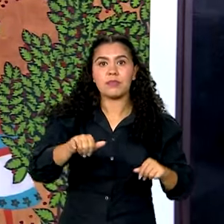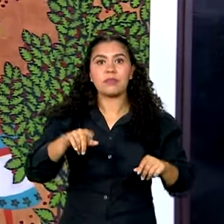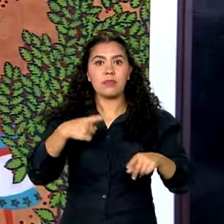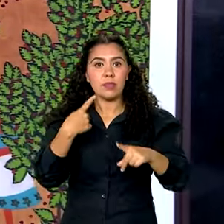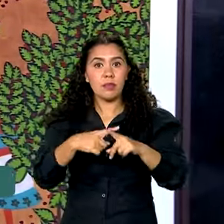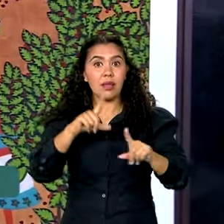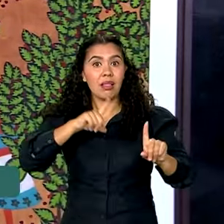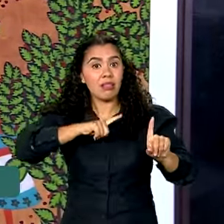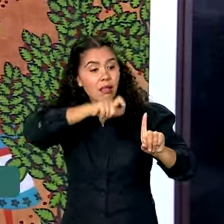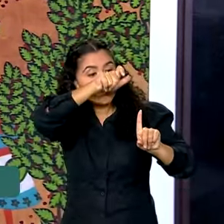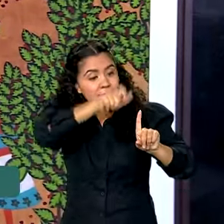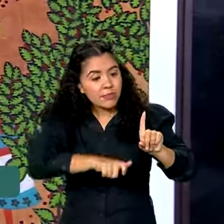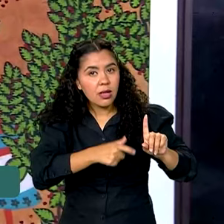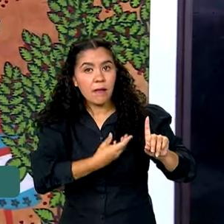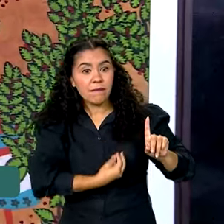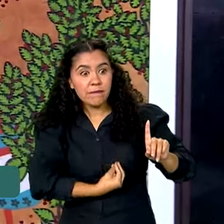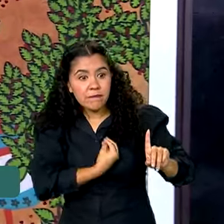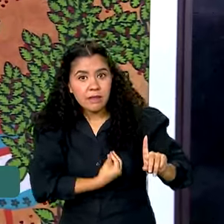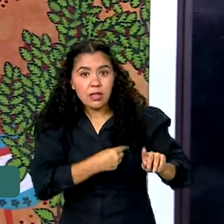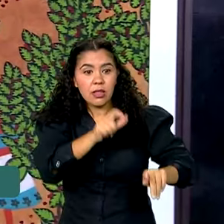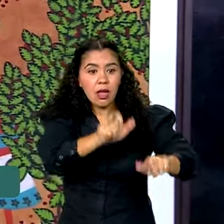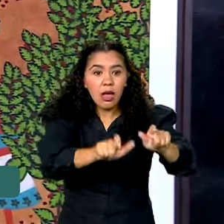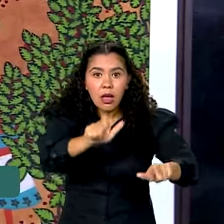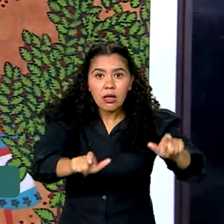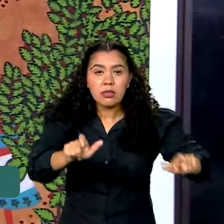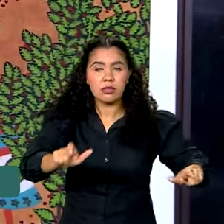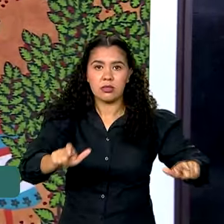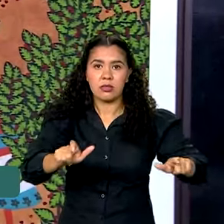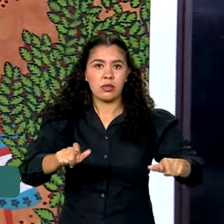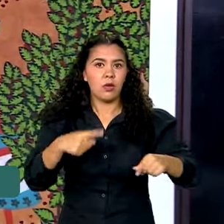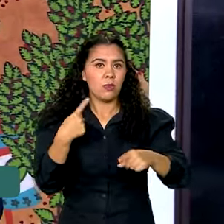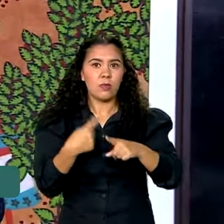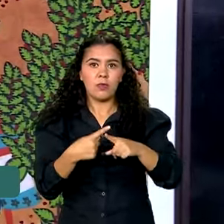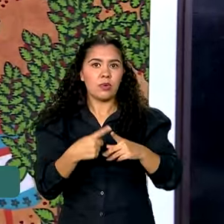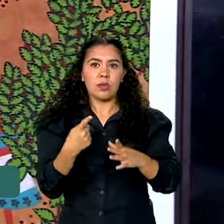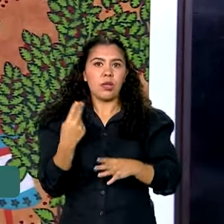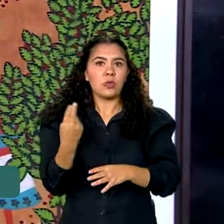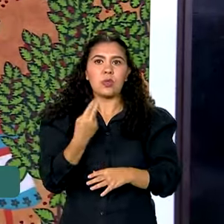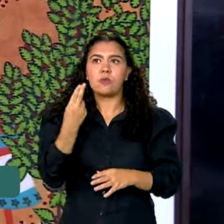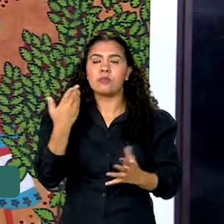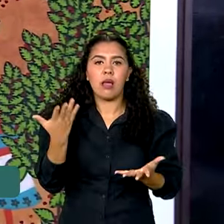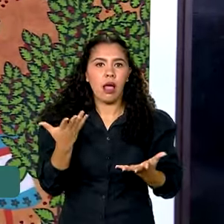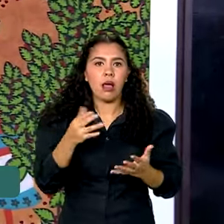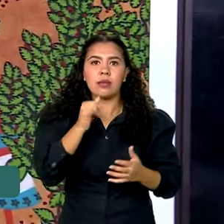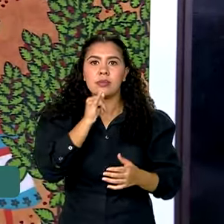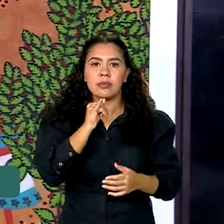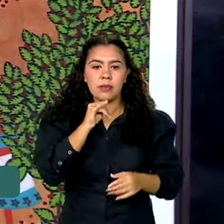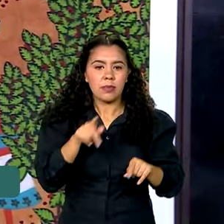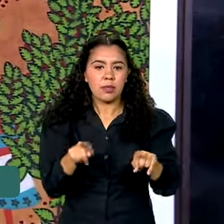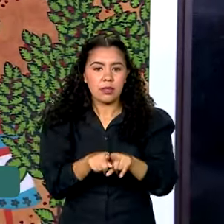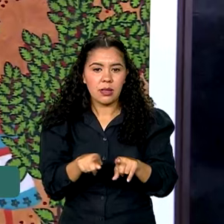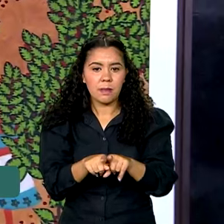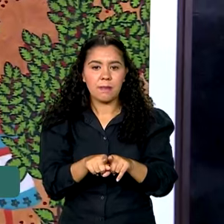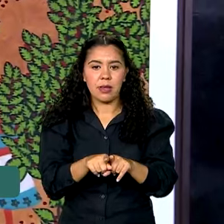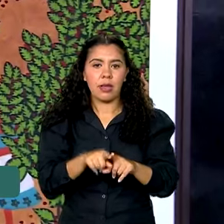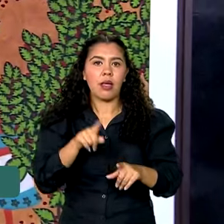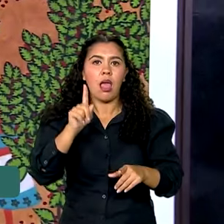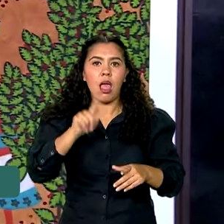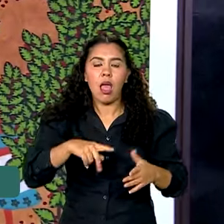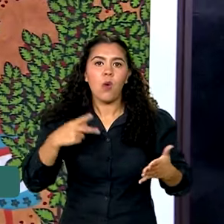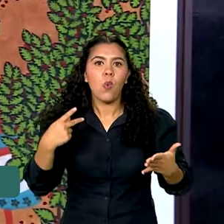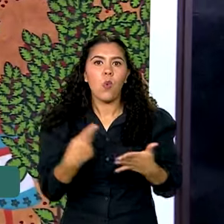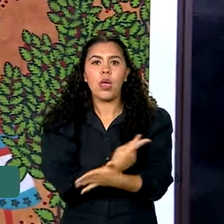vidas. Seria muito inoportuno e seria um erro de